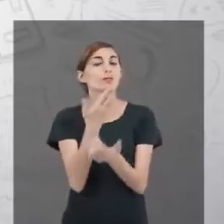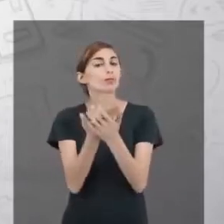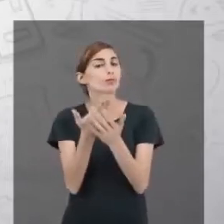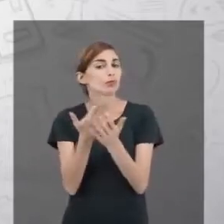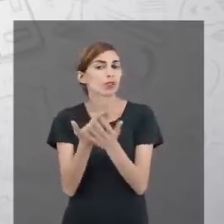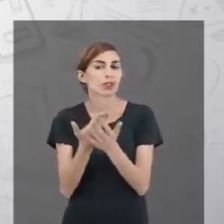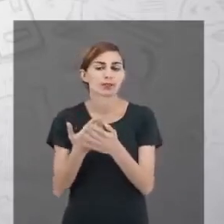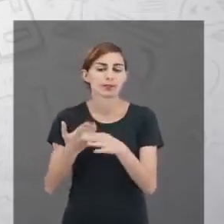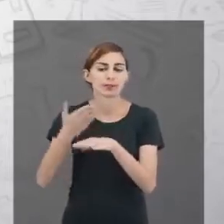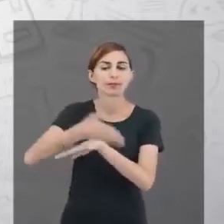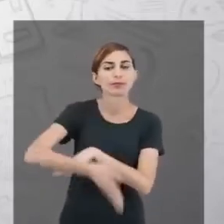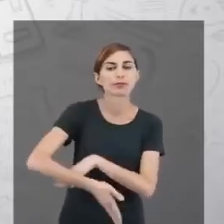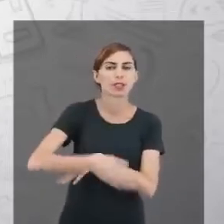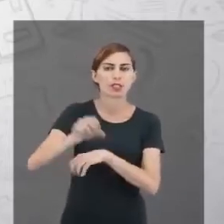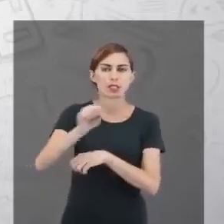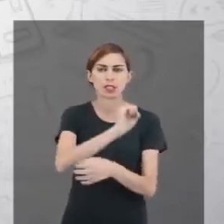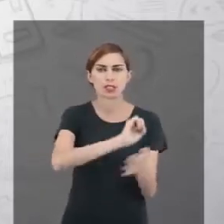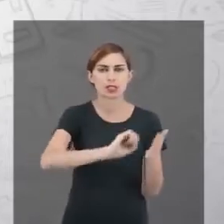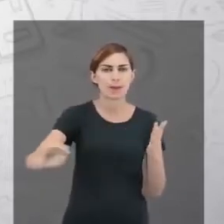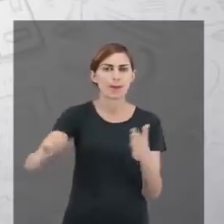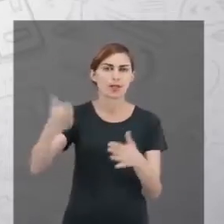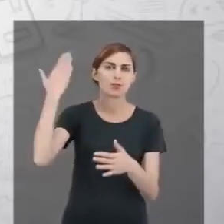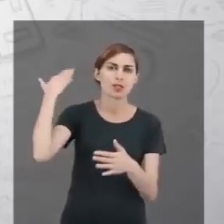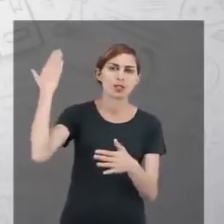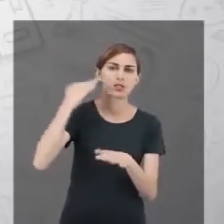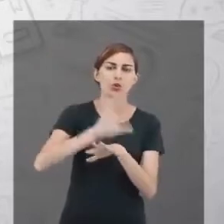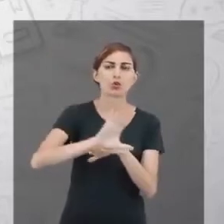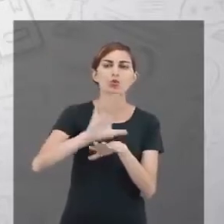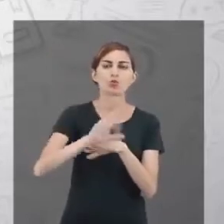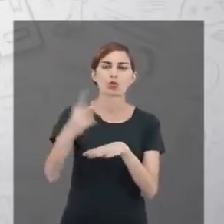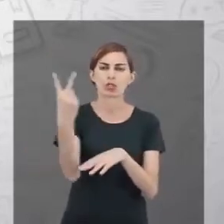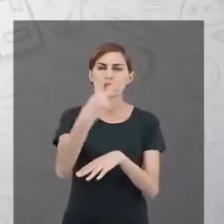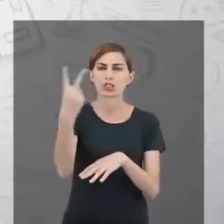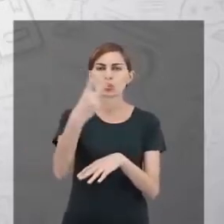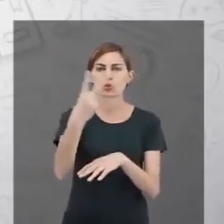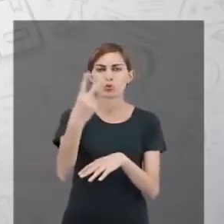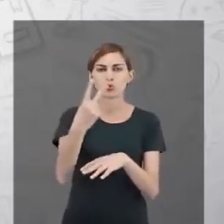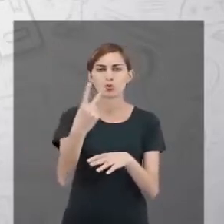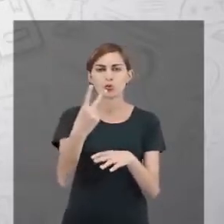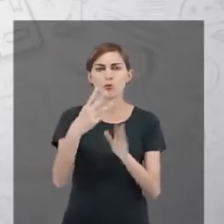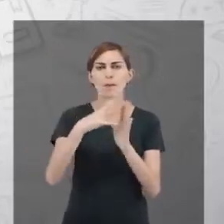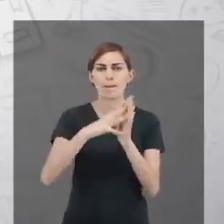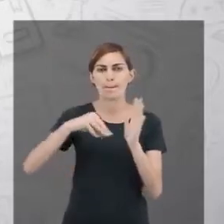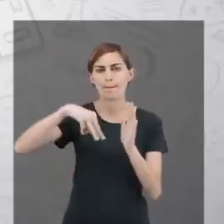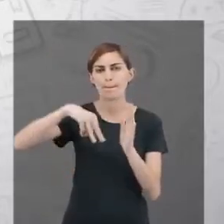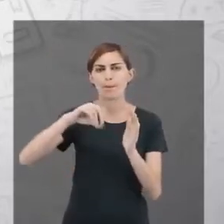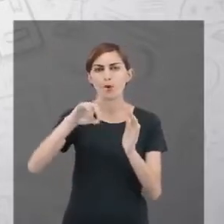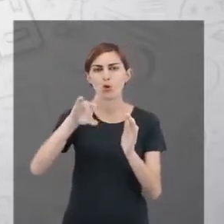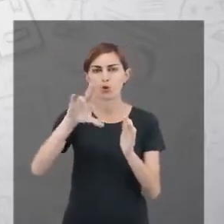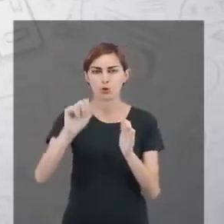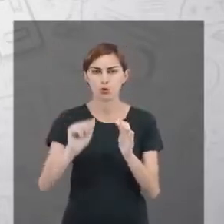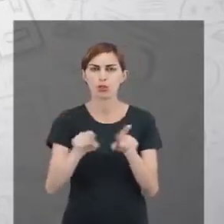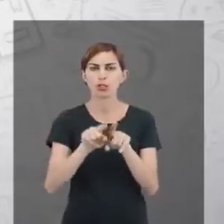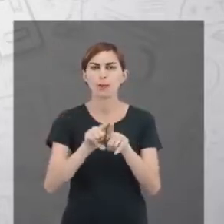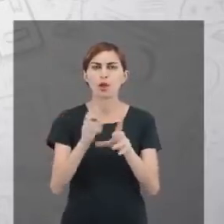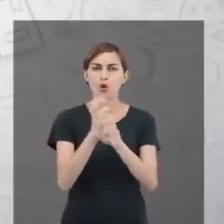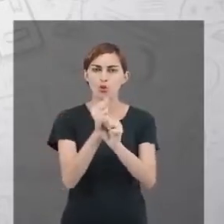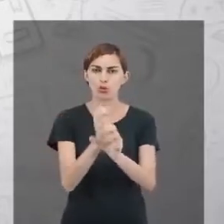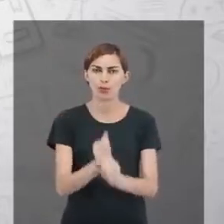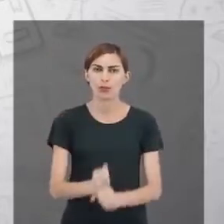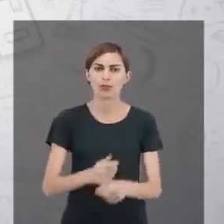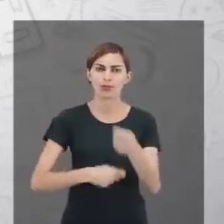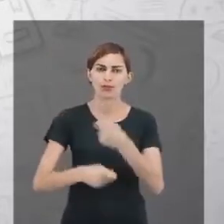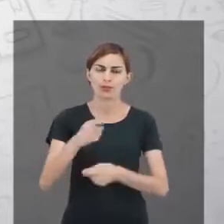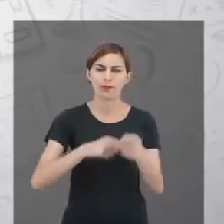entraram no semestre passado e estão cursando o segundo módulo deles, que também é o de contabilidade e